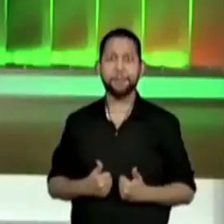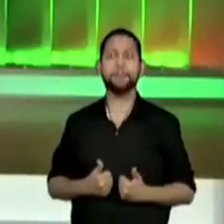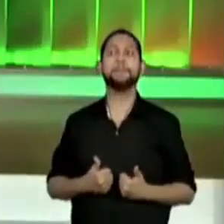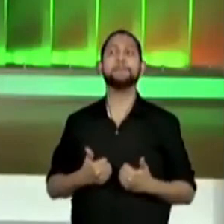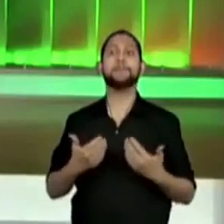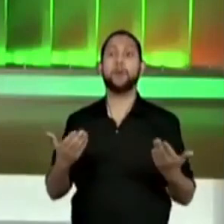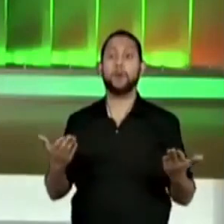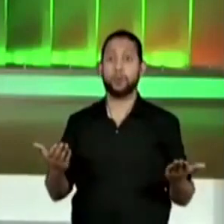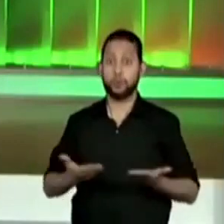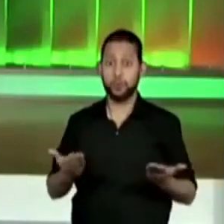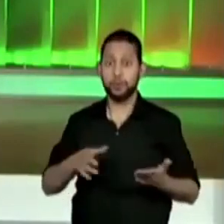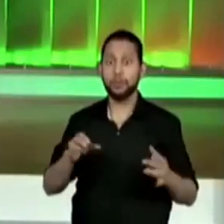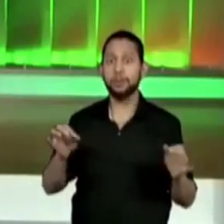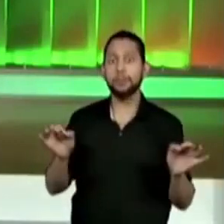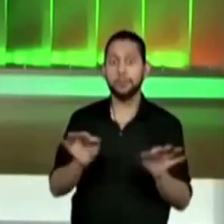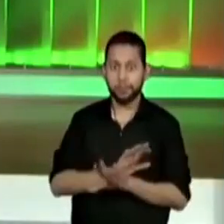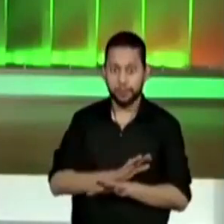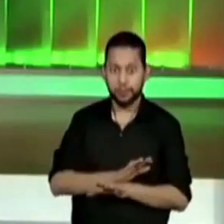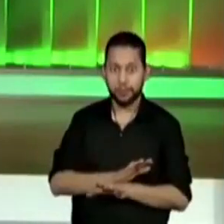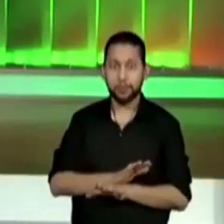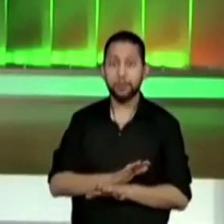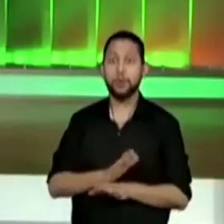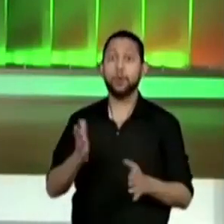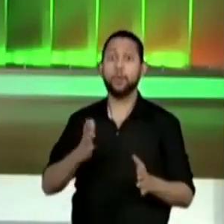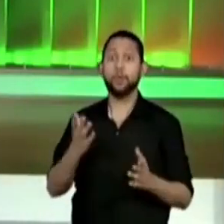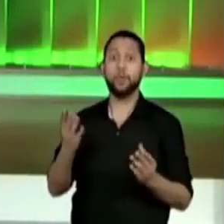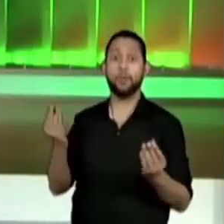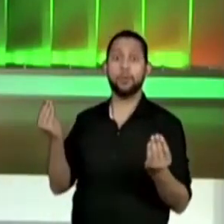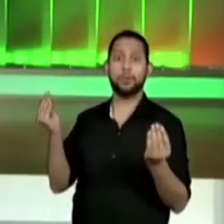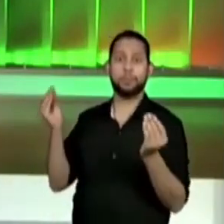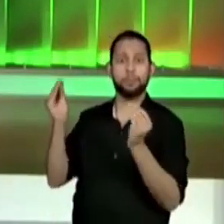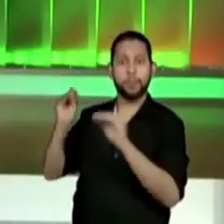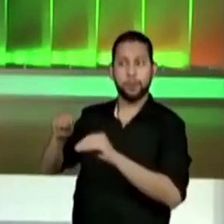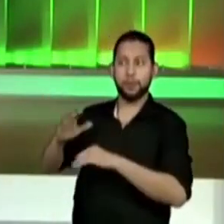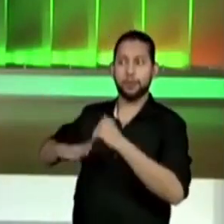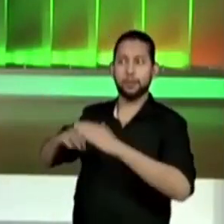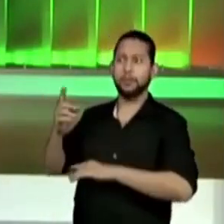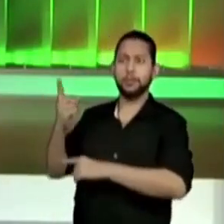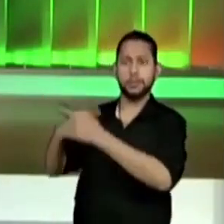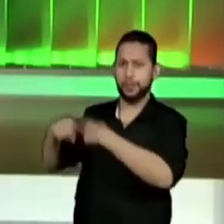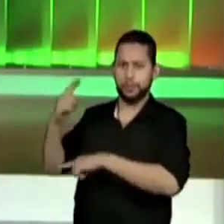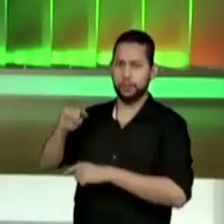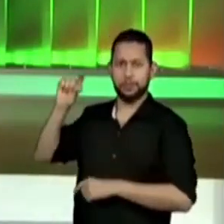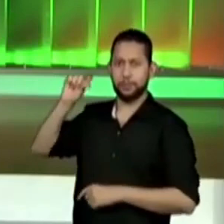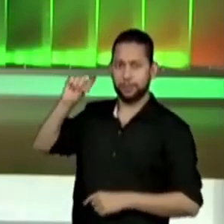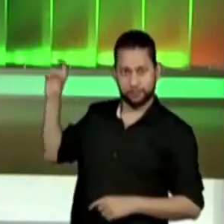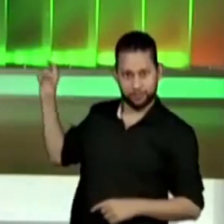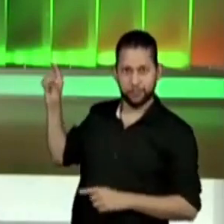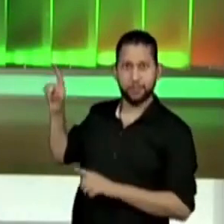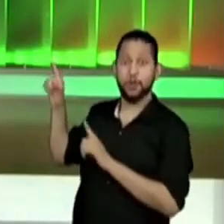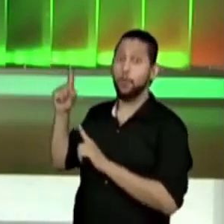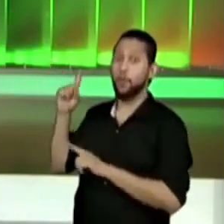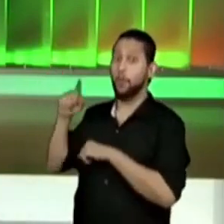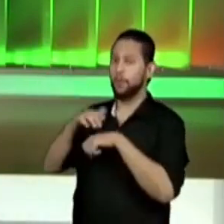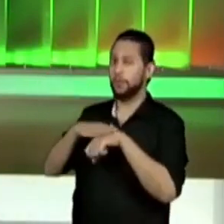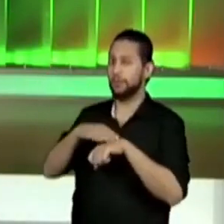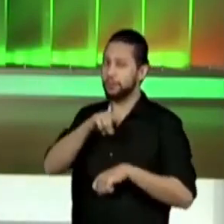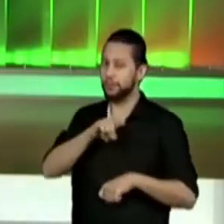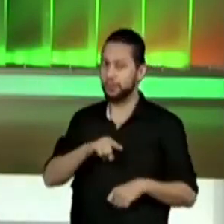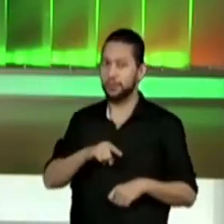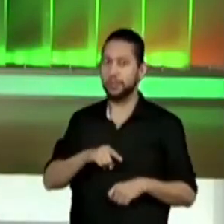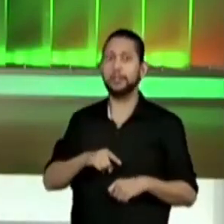Todo mundo preparado? Vou colocar a nossa habilidade na telinha e volto para falar com vocês. Vamos lá.